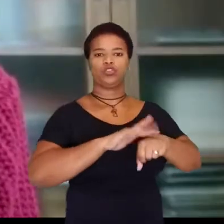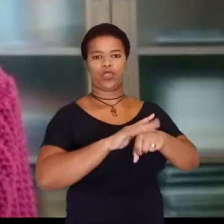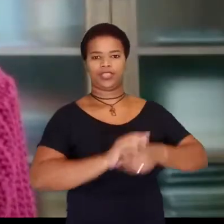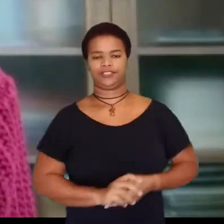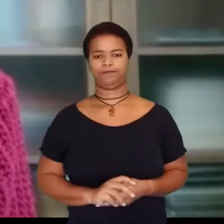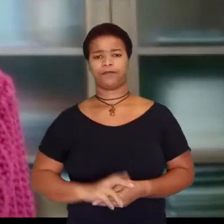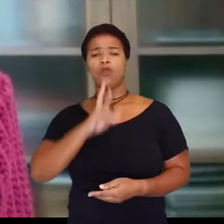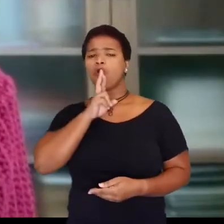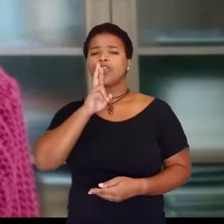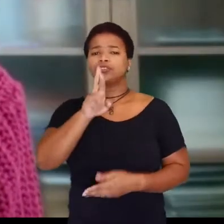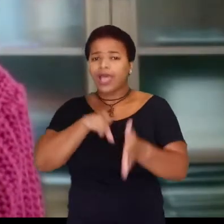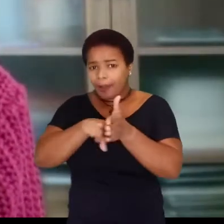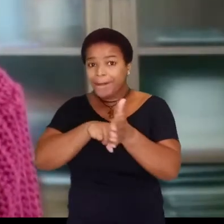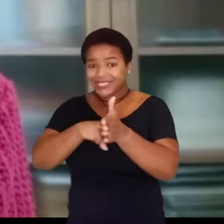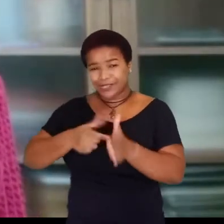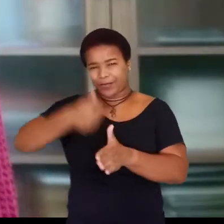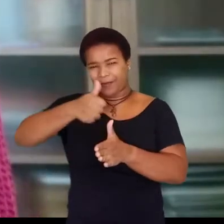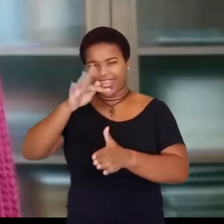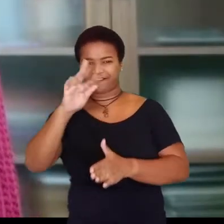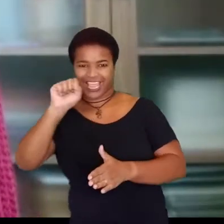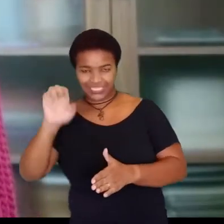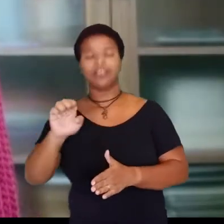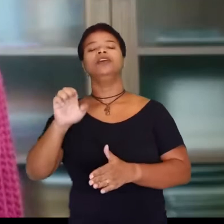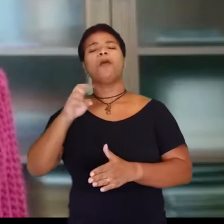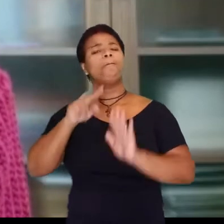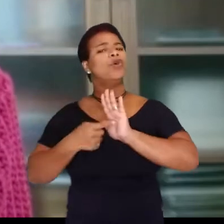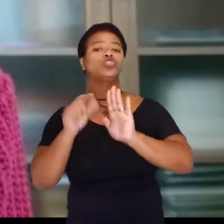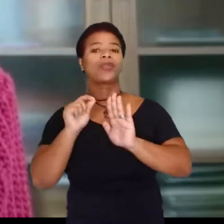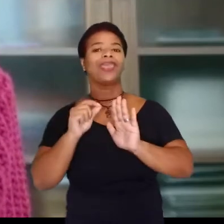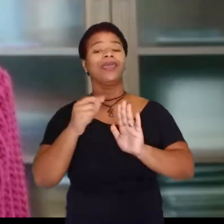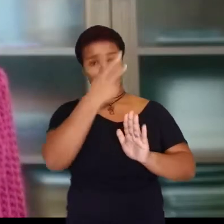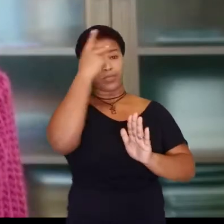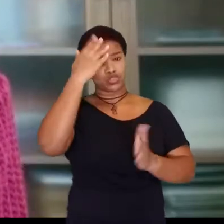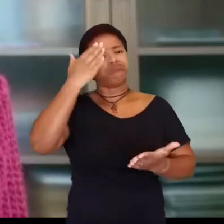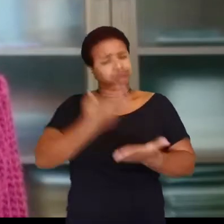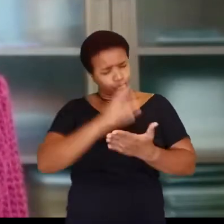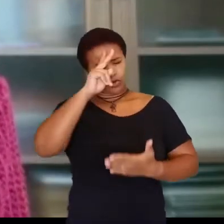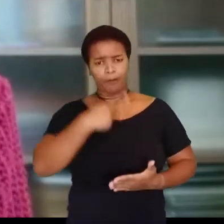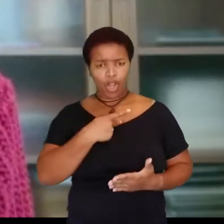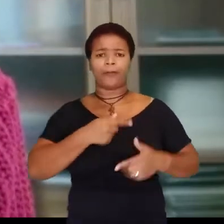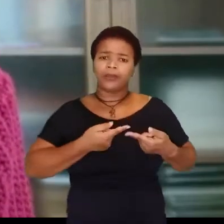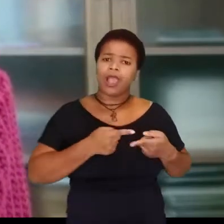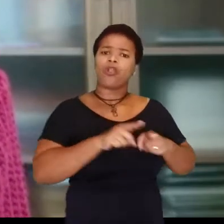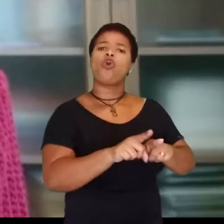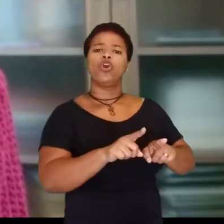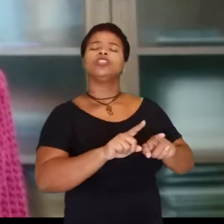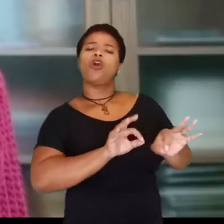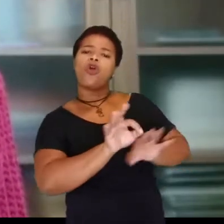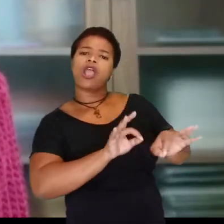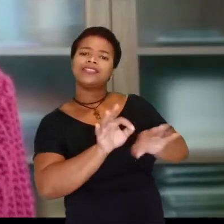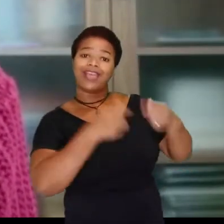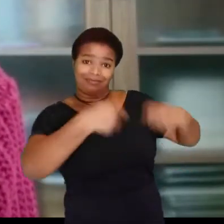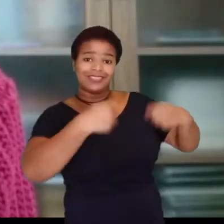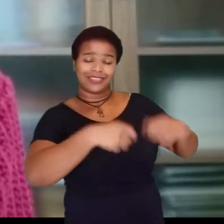Os resultados da primeira etapa da pesquisa mostraram que, em geral, as pessoas têm confiança na própria capacidade de realizar